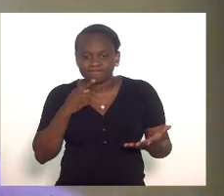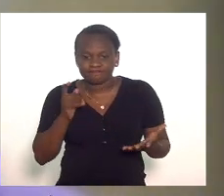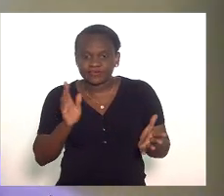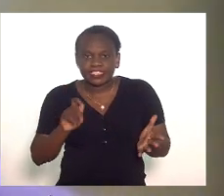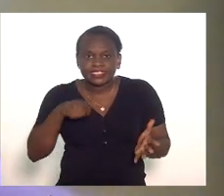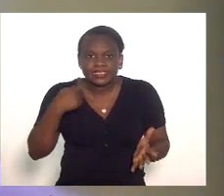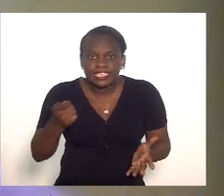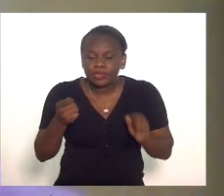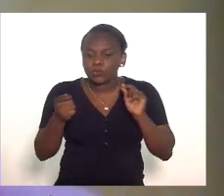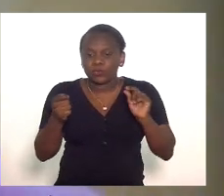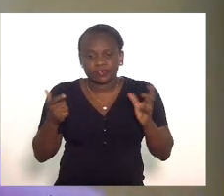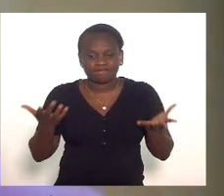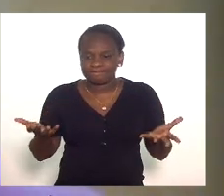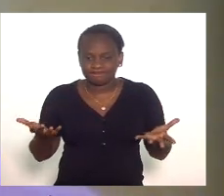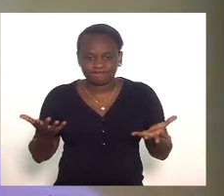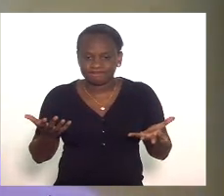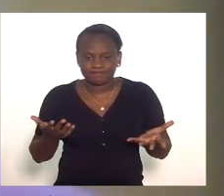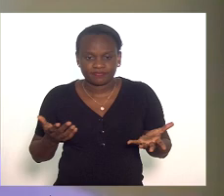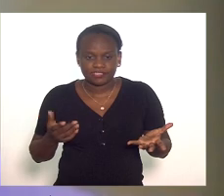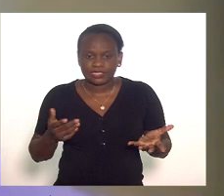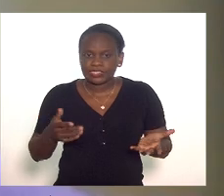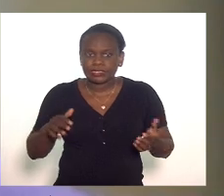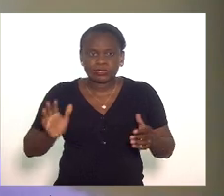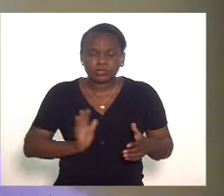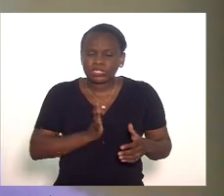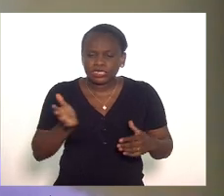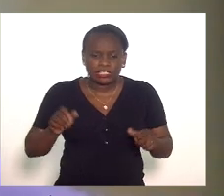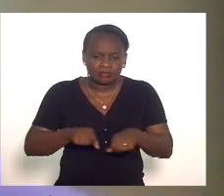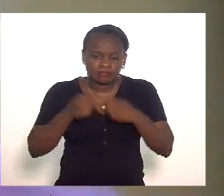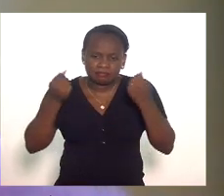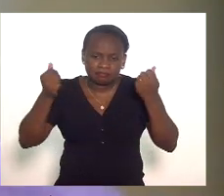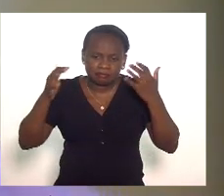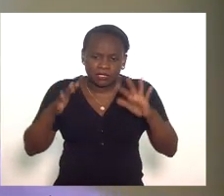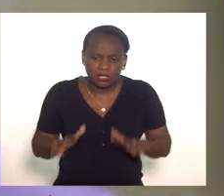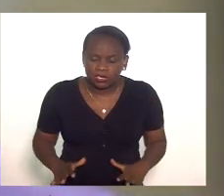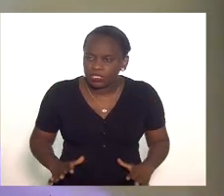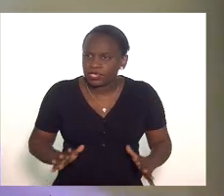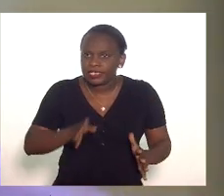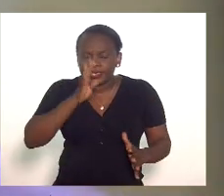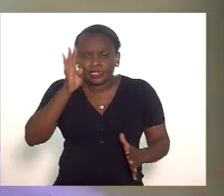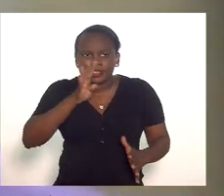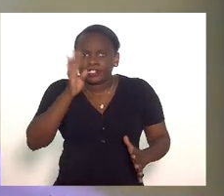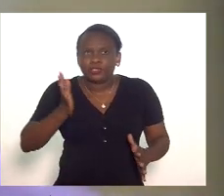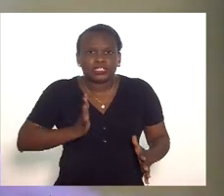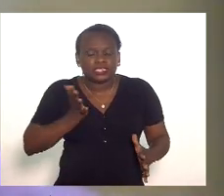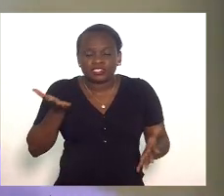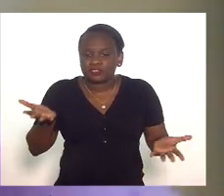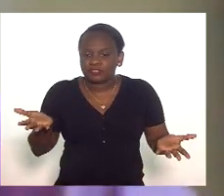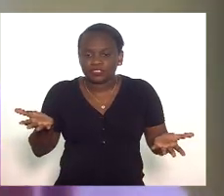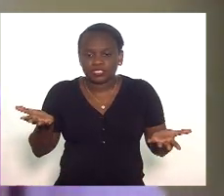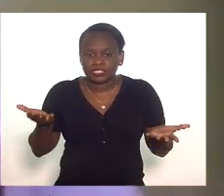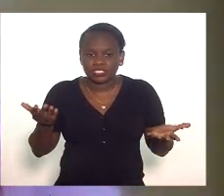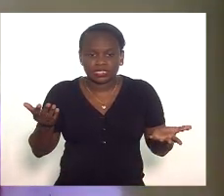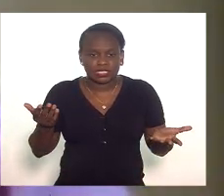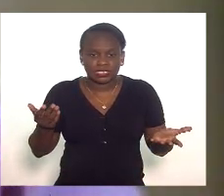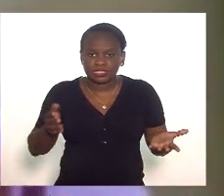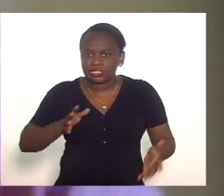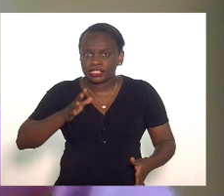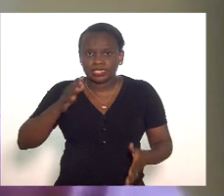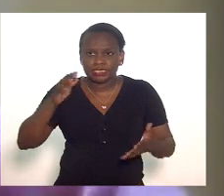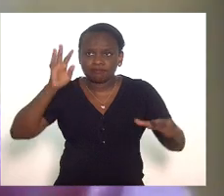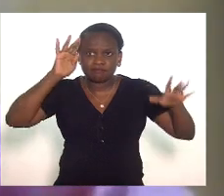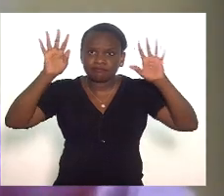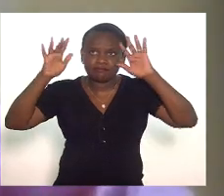classificar né trágica pode ser um deles surreal pode ser outro deles dantesca